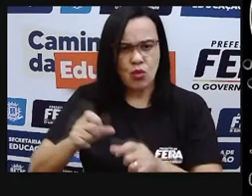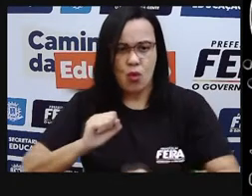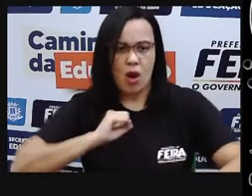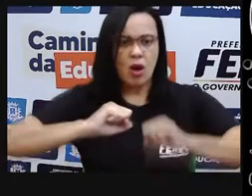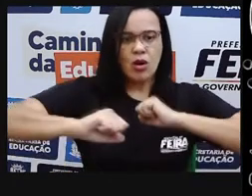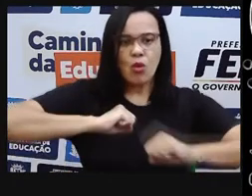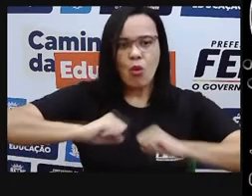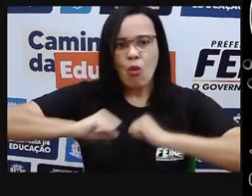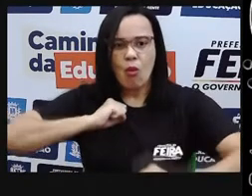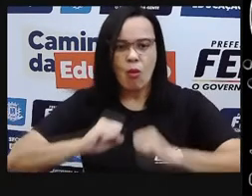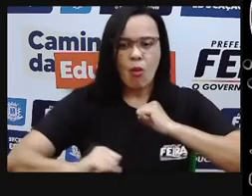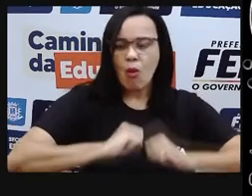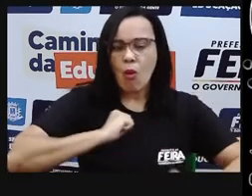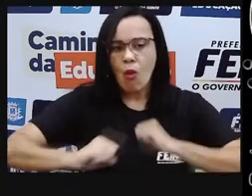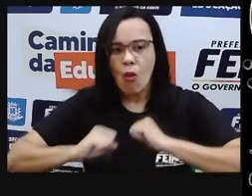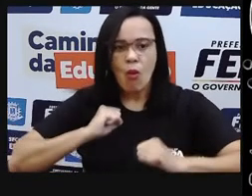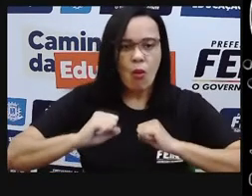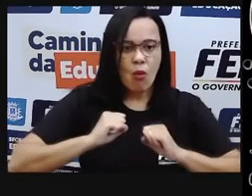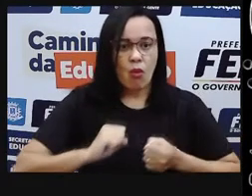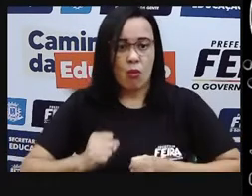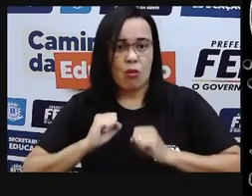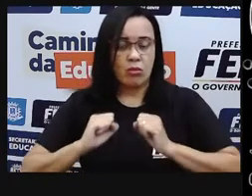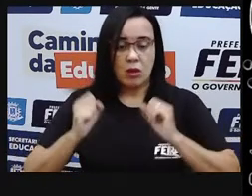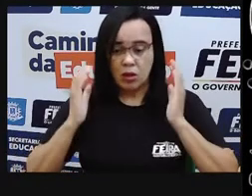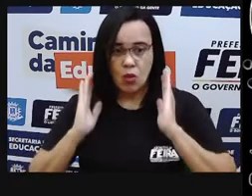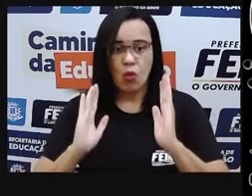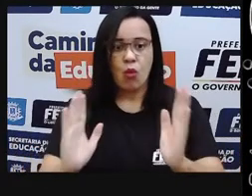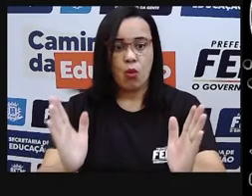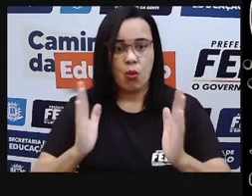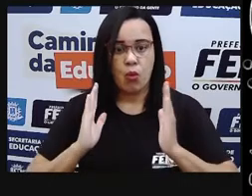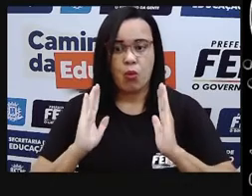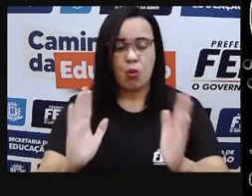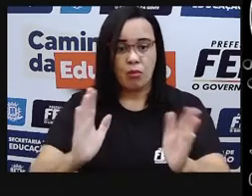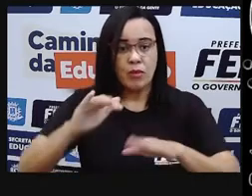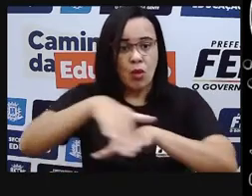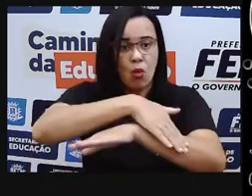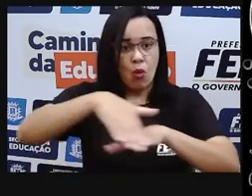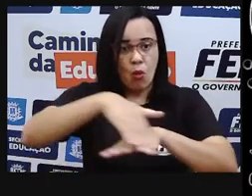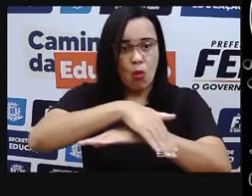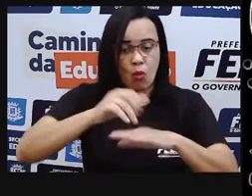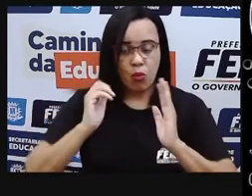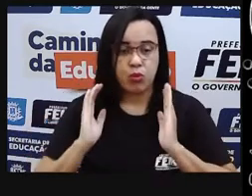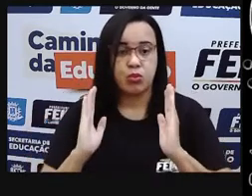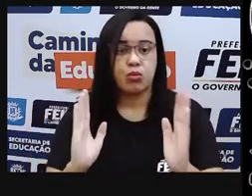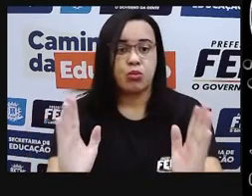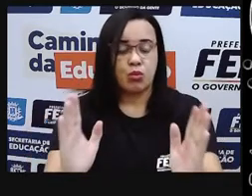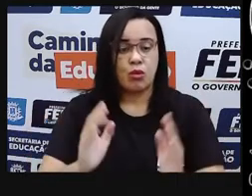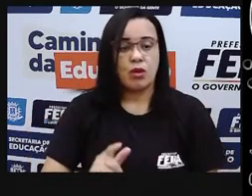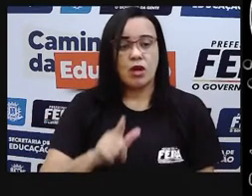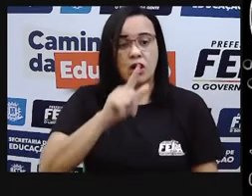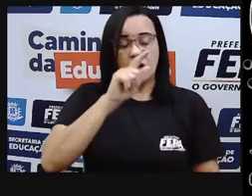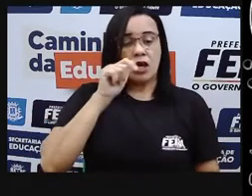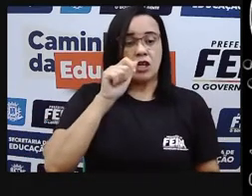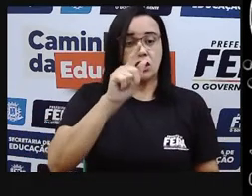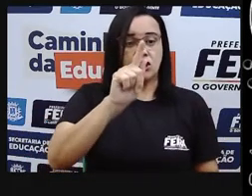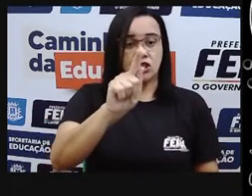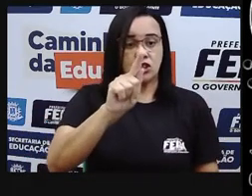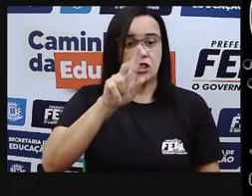tipo de energia, energia do movimento, energia cinética. Se eu estou sentindo